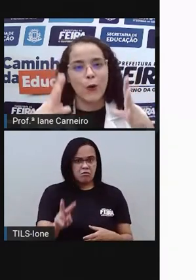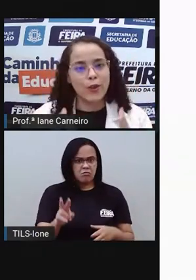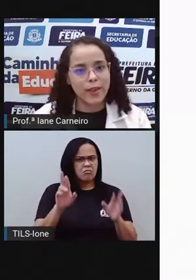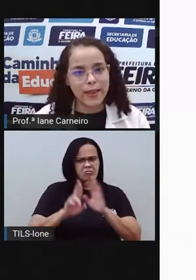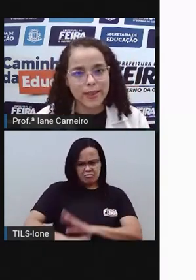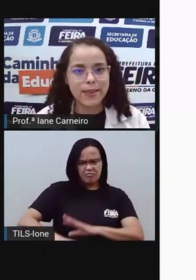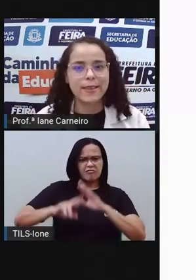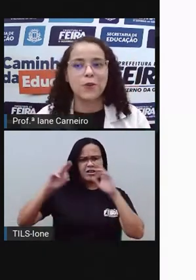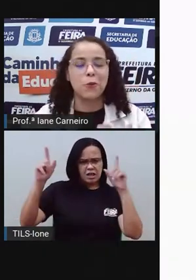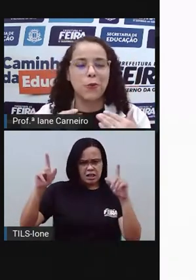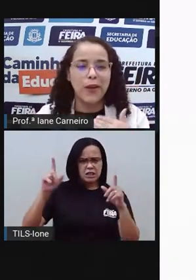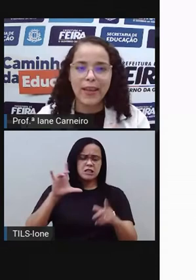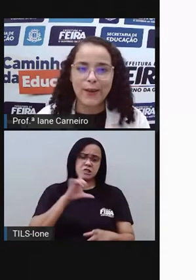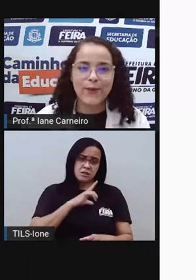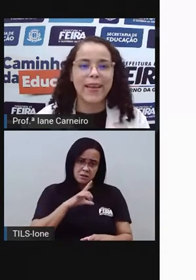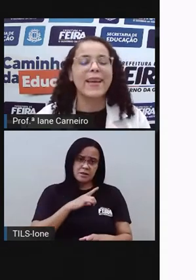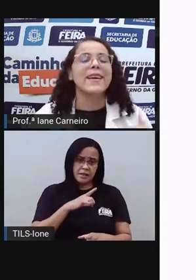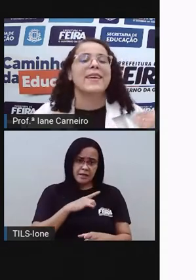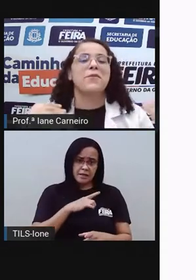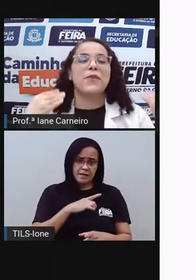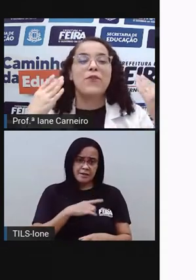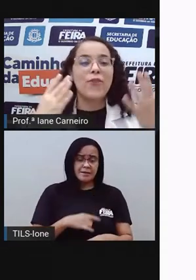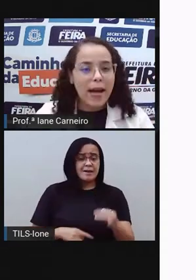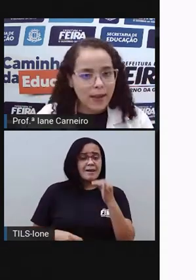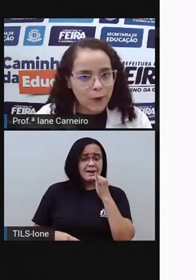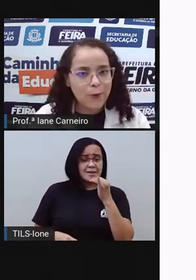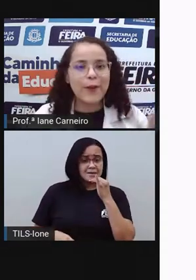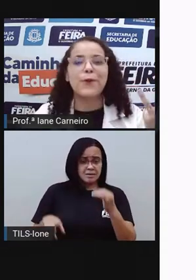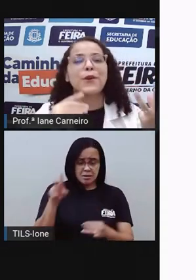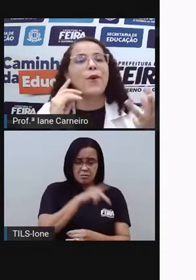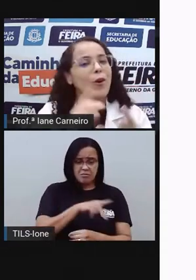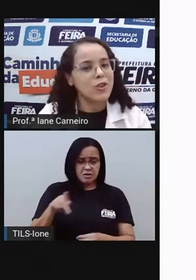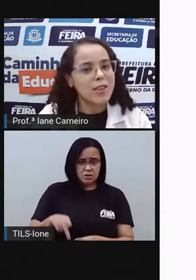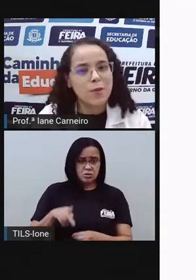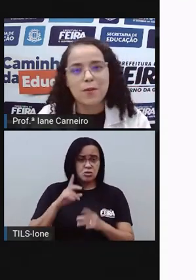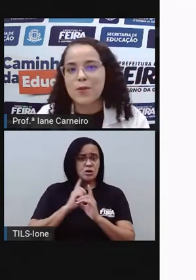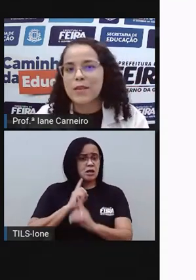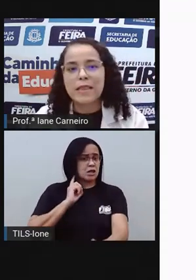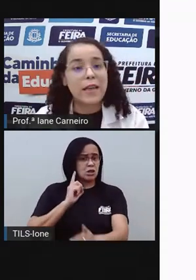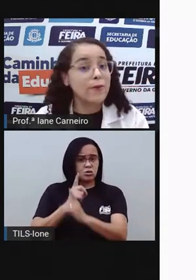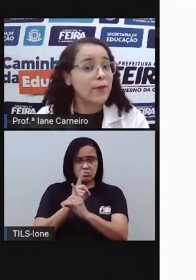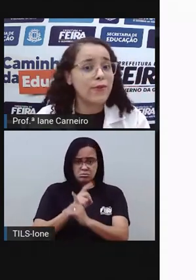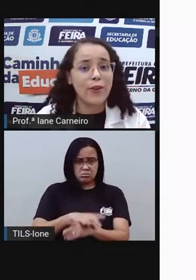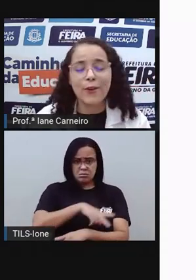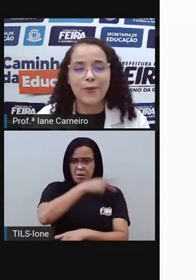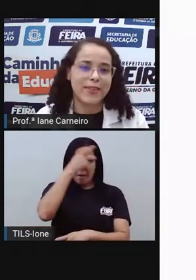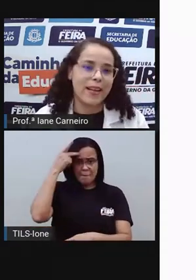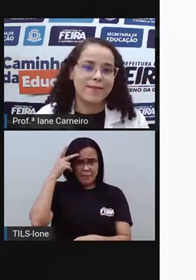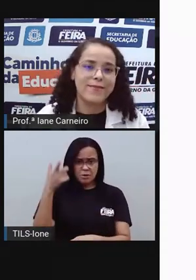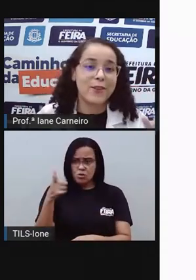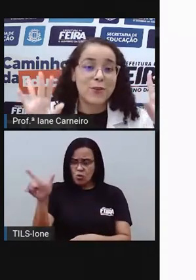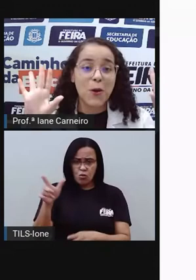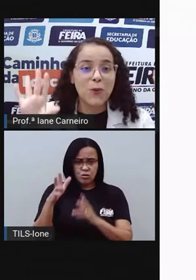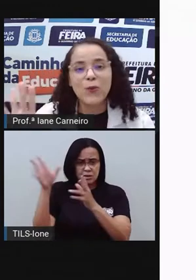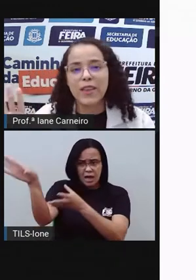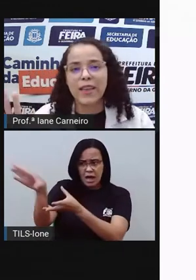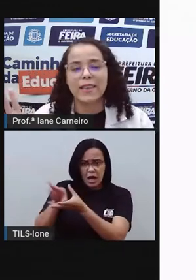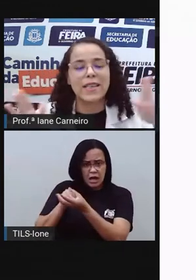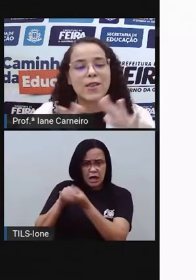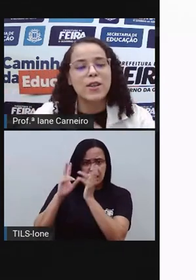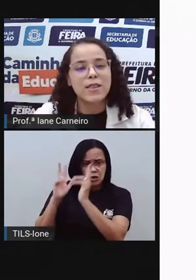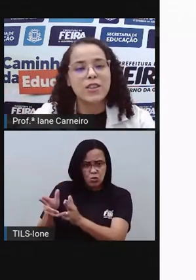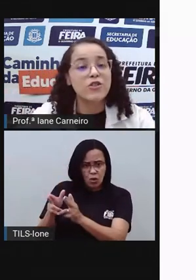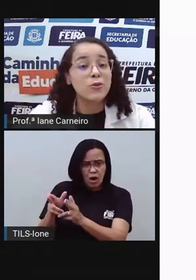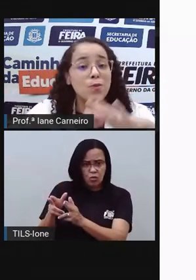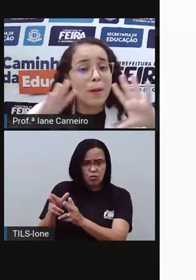outra Iane como eu, que fala como eu, que gosta das mesmas coisas que eu. Eu não vou encontrar. Eu sou única.